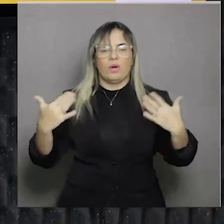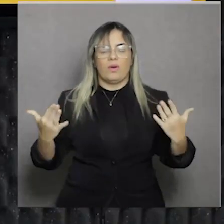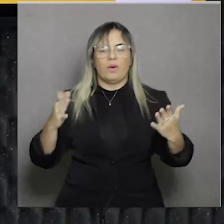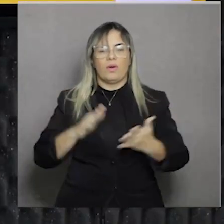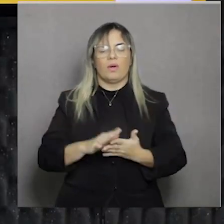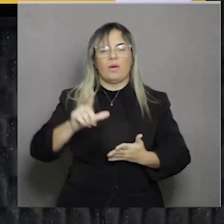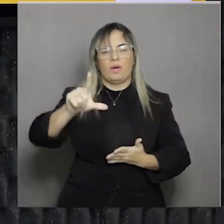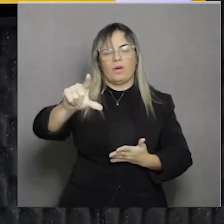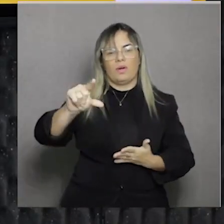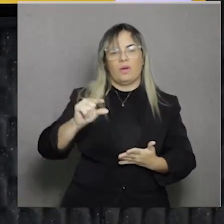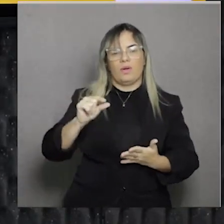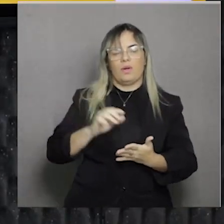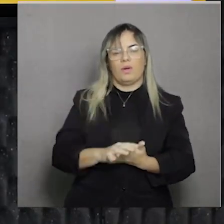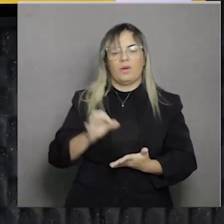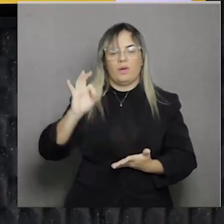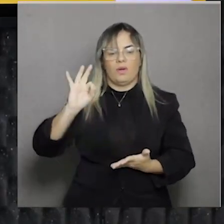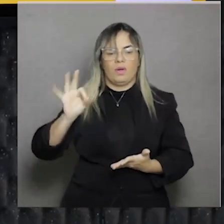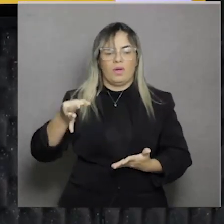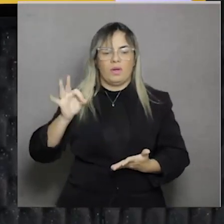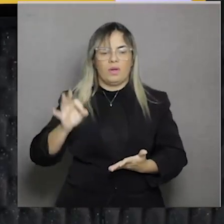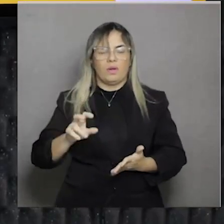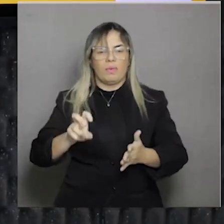alternativa correta para essa questão.